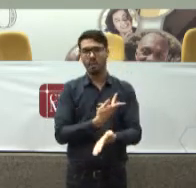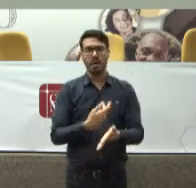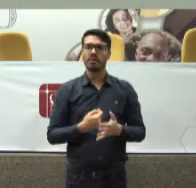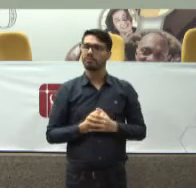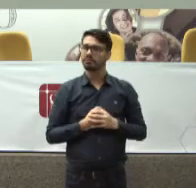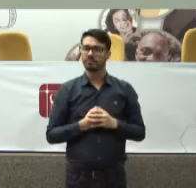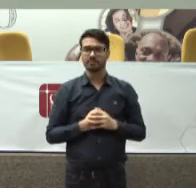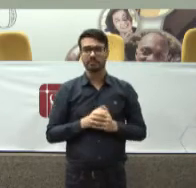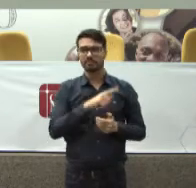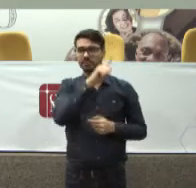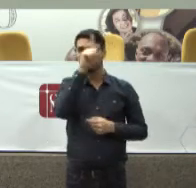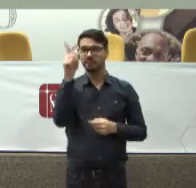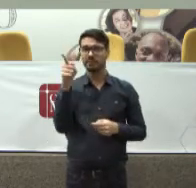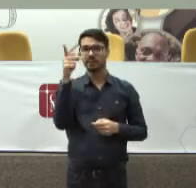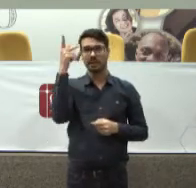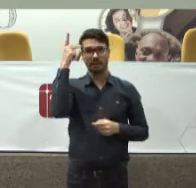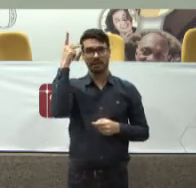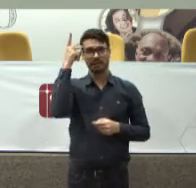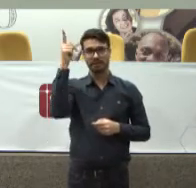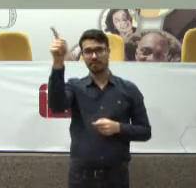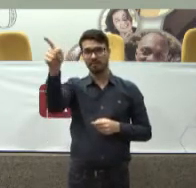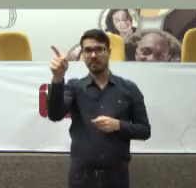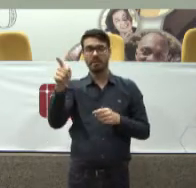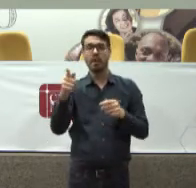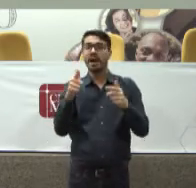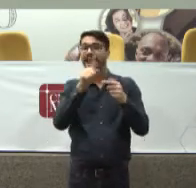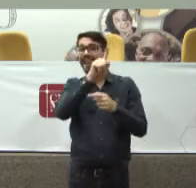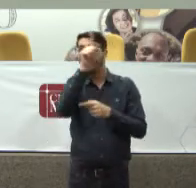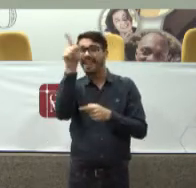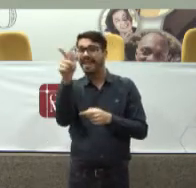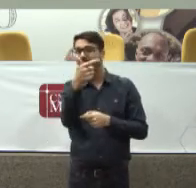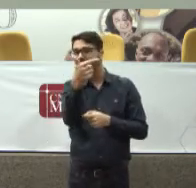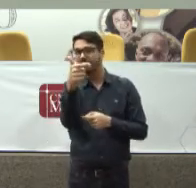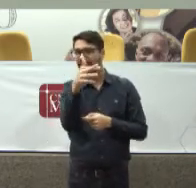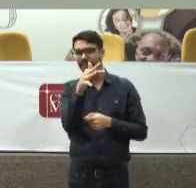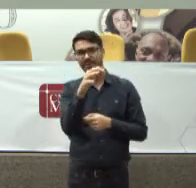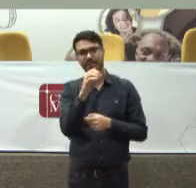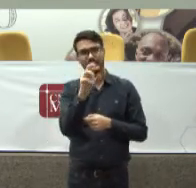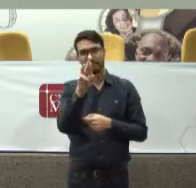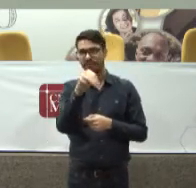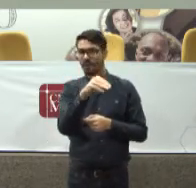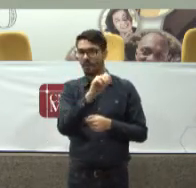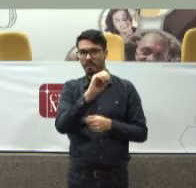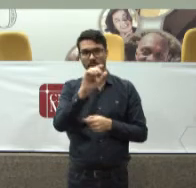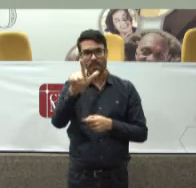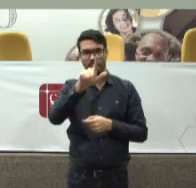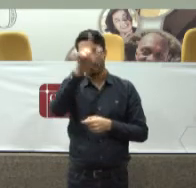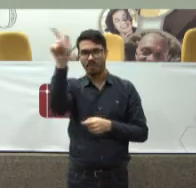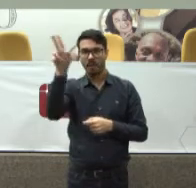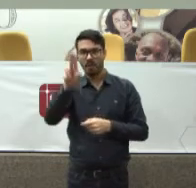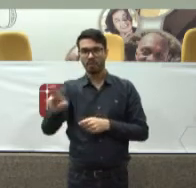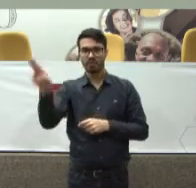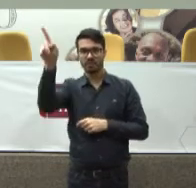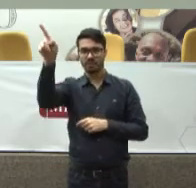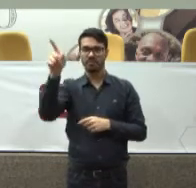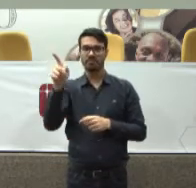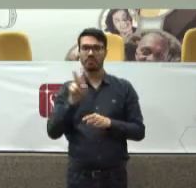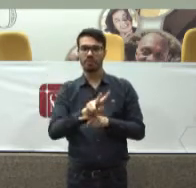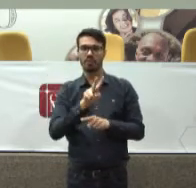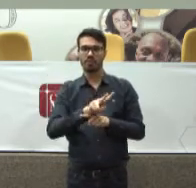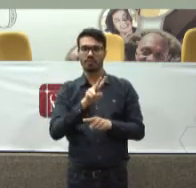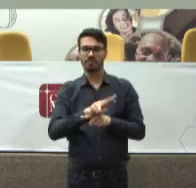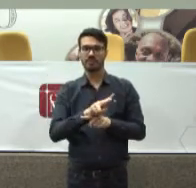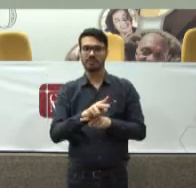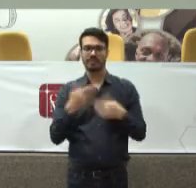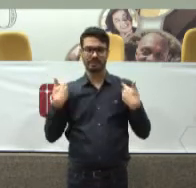aconteceu Na cidade de São Paulo Não há mais formal Para conservação de cadáver Teria outros